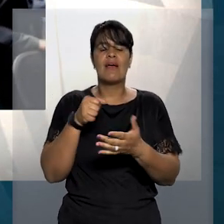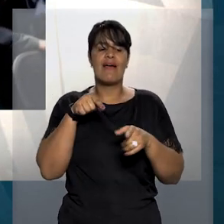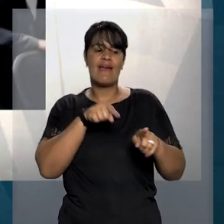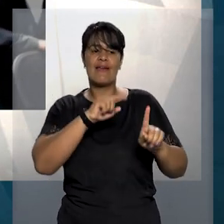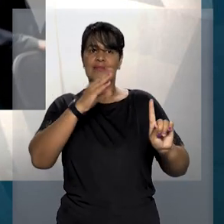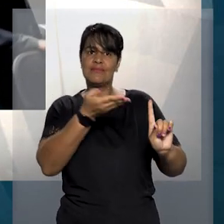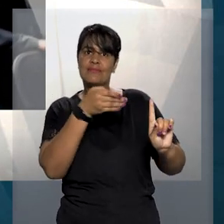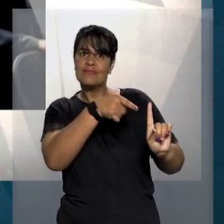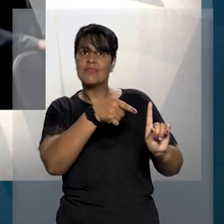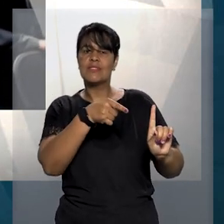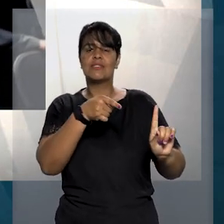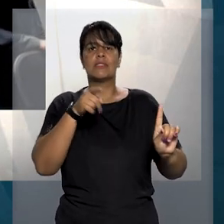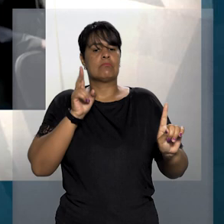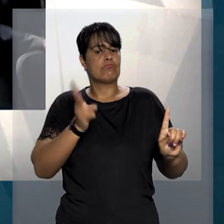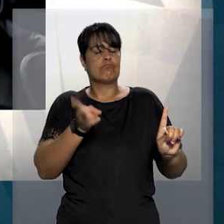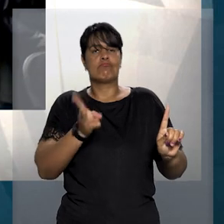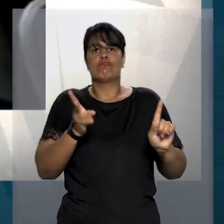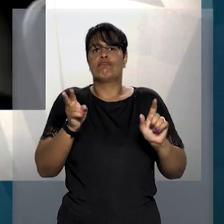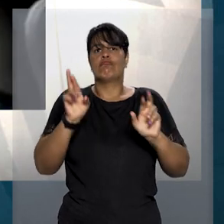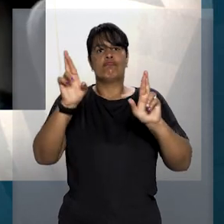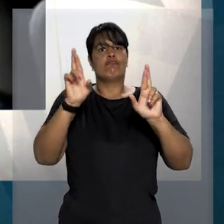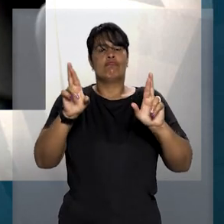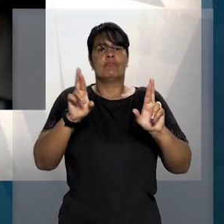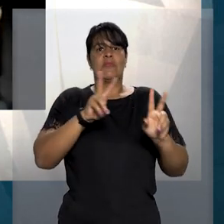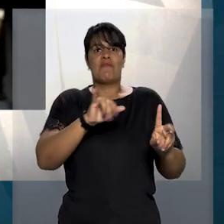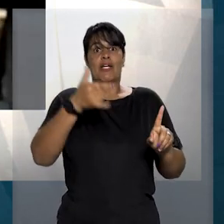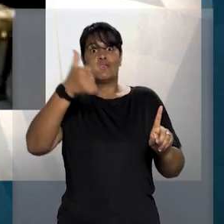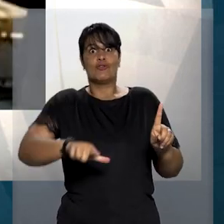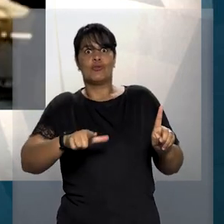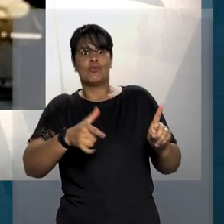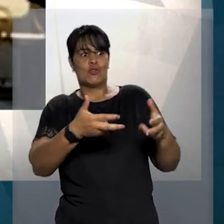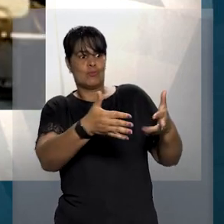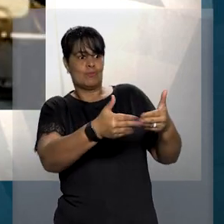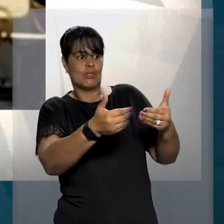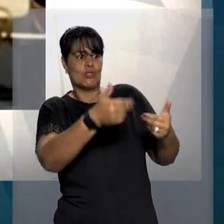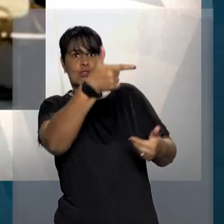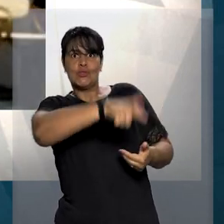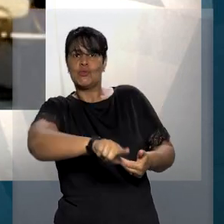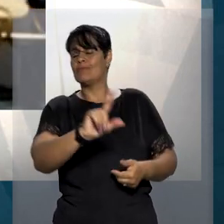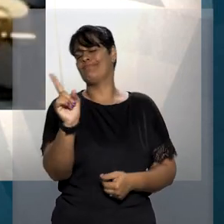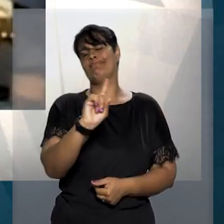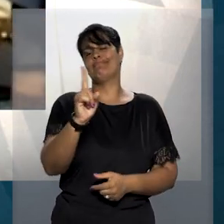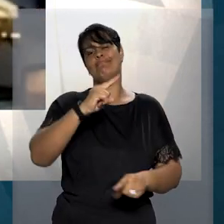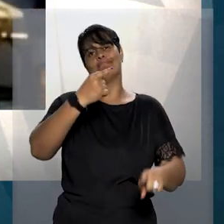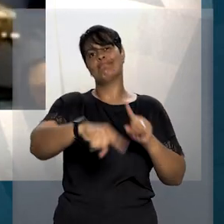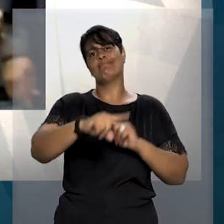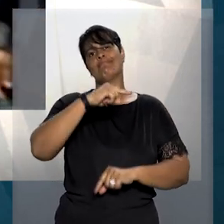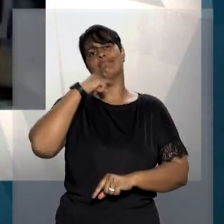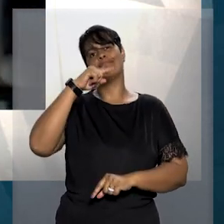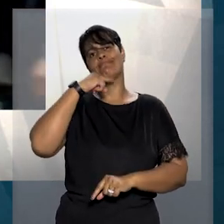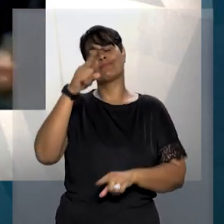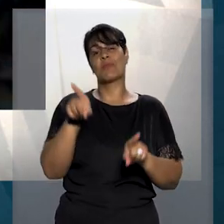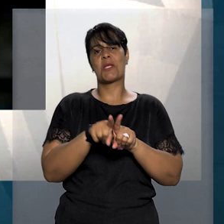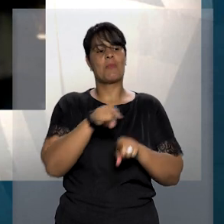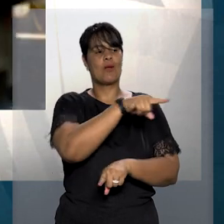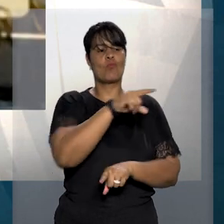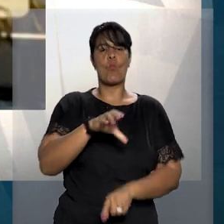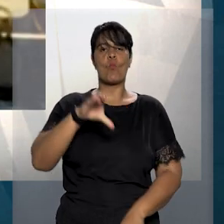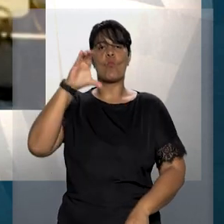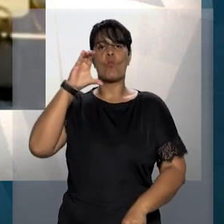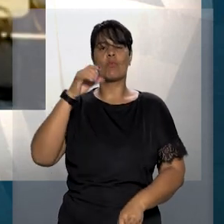pode ter levado o réu à expectativa legítima de que não seria mais executado nem ser considerada